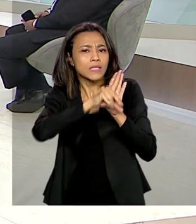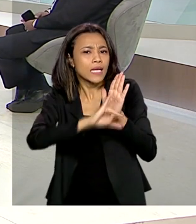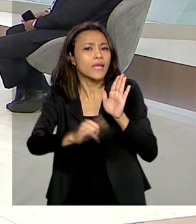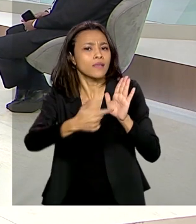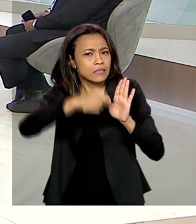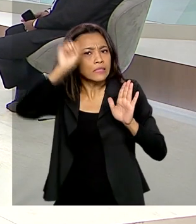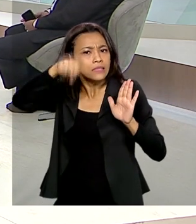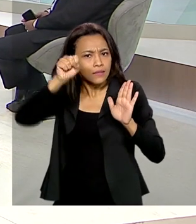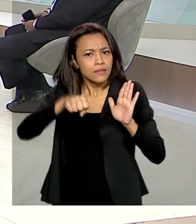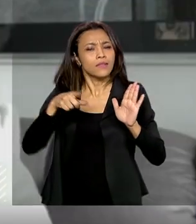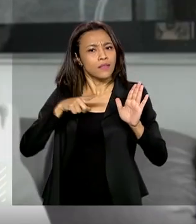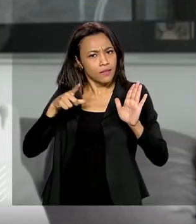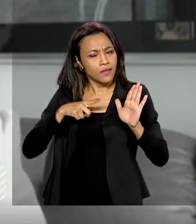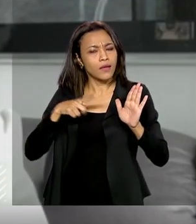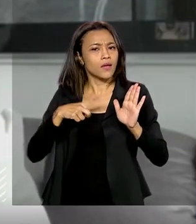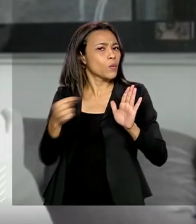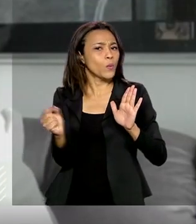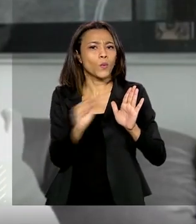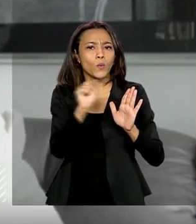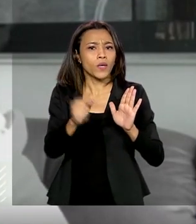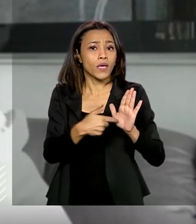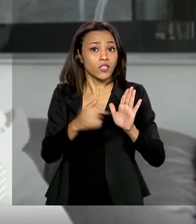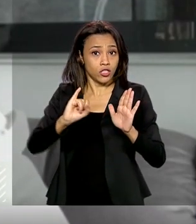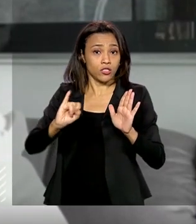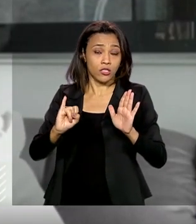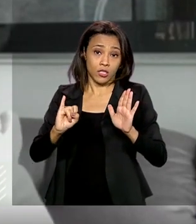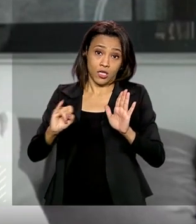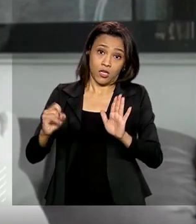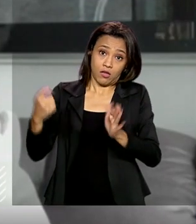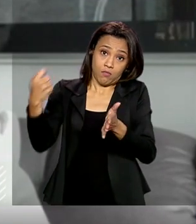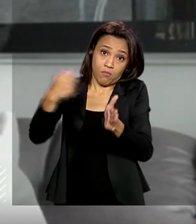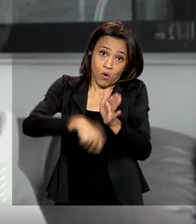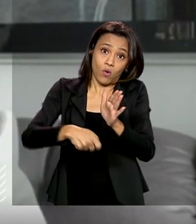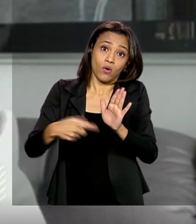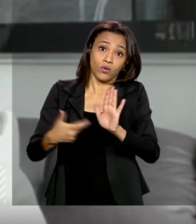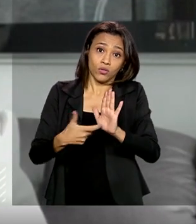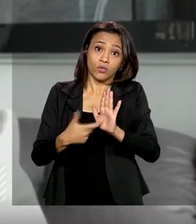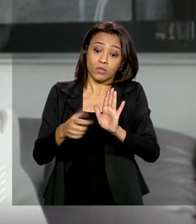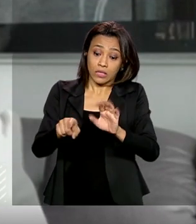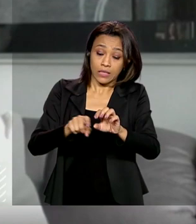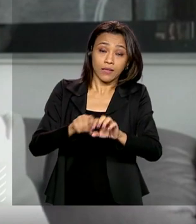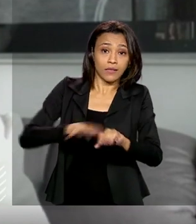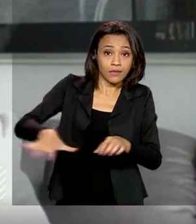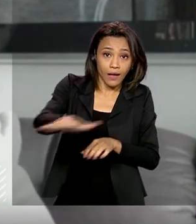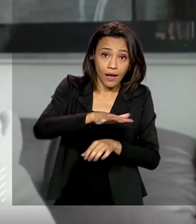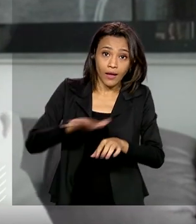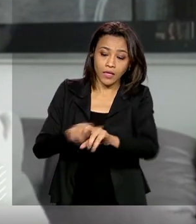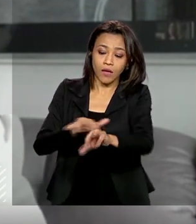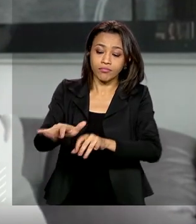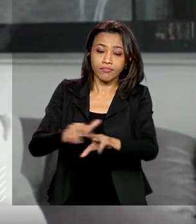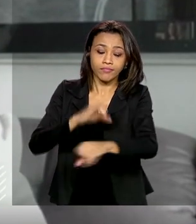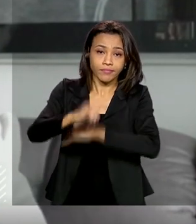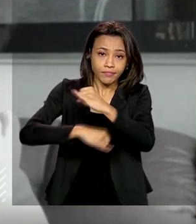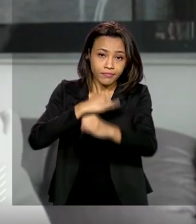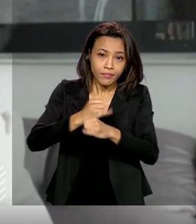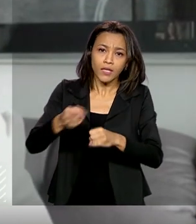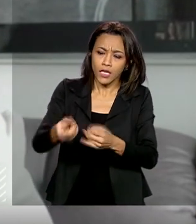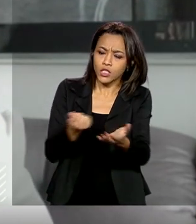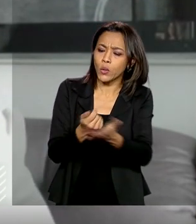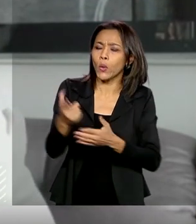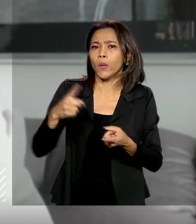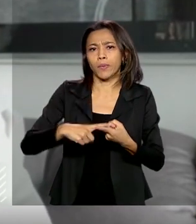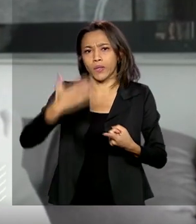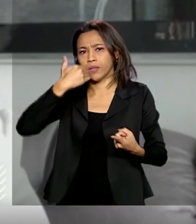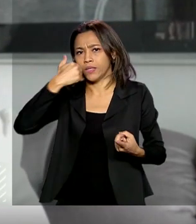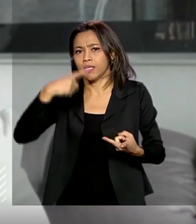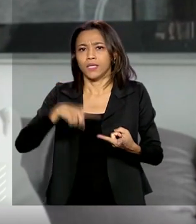traz, sim, uma tentativa de tributar, ou de, pelo menos, colocar essas plataformas digitais, quais são elas? Onde a gente compra alimentação, onde a gente